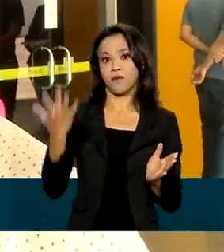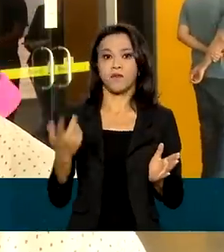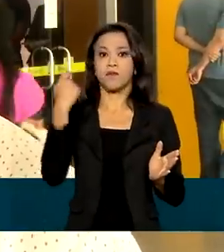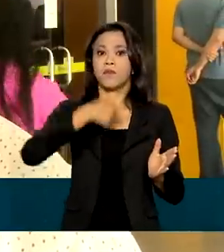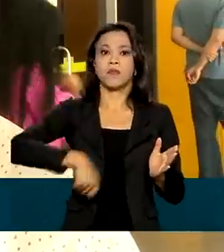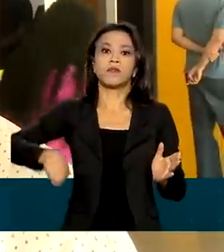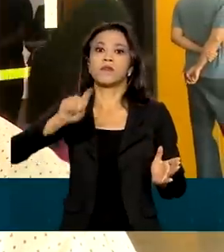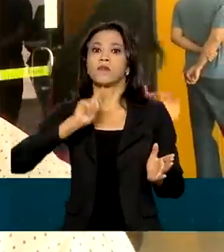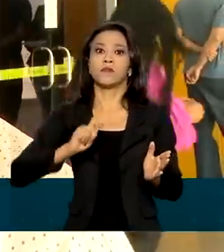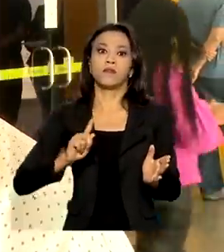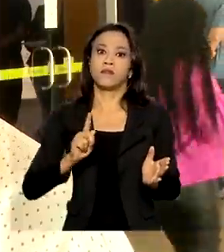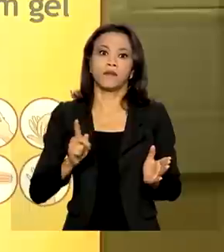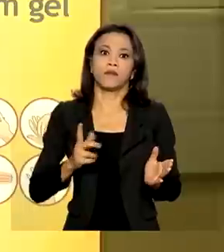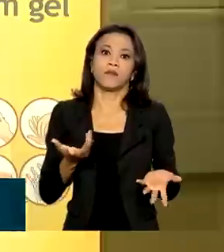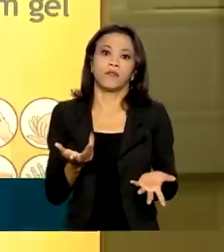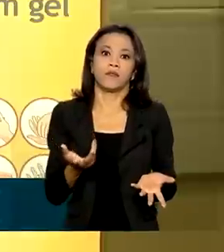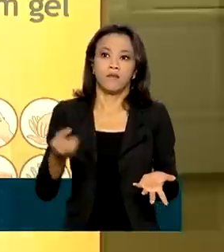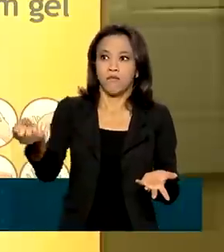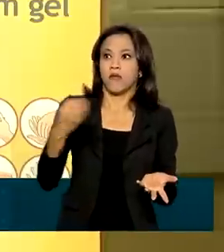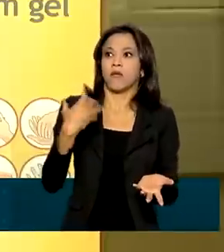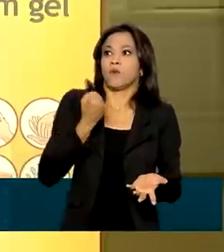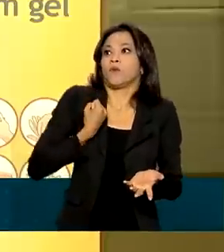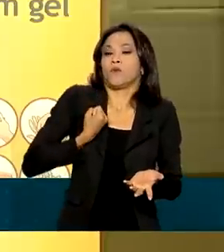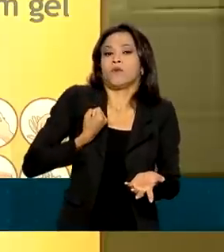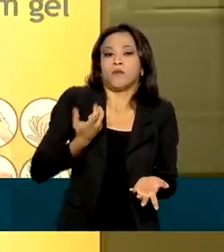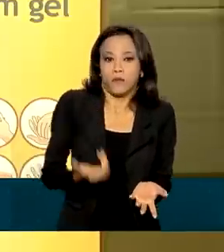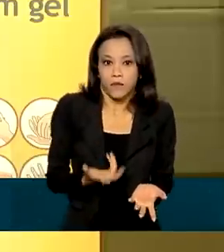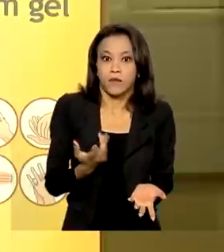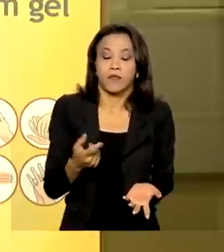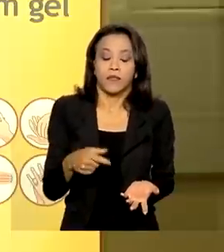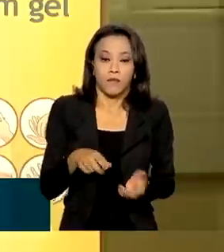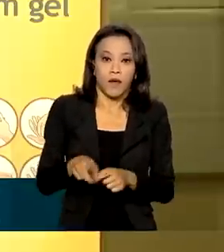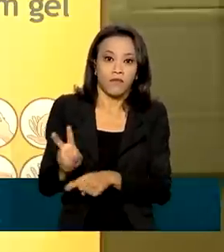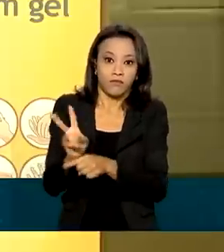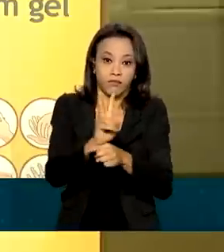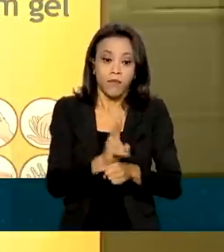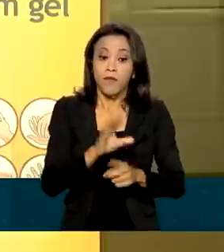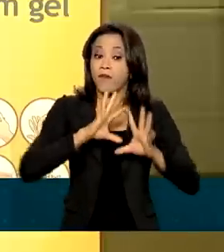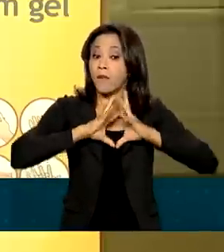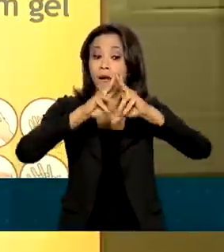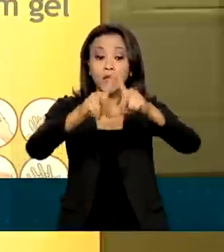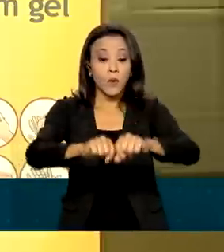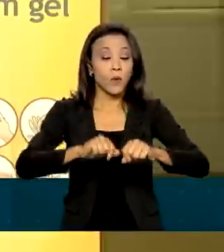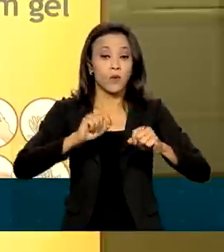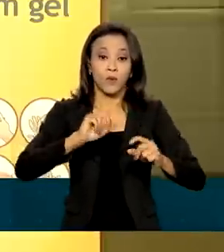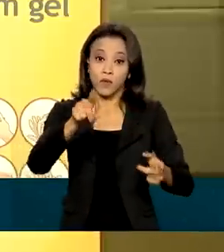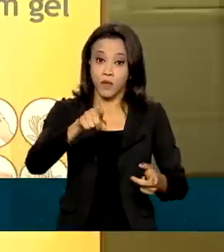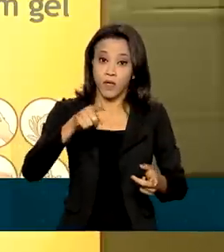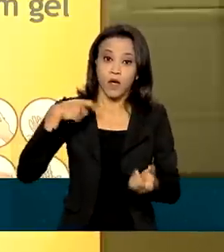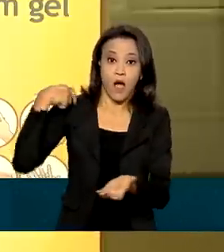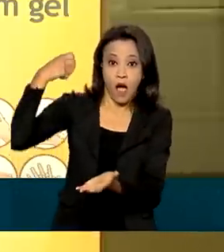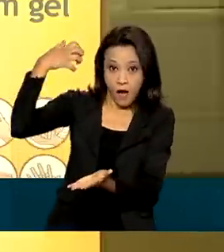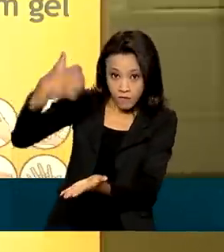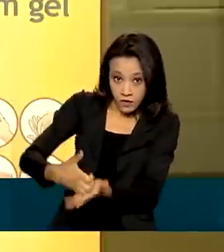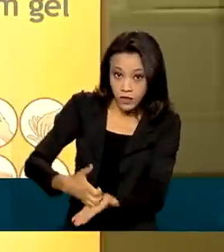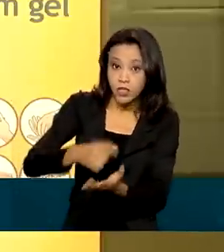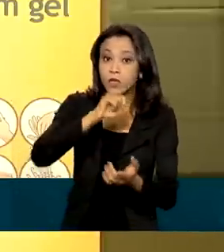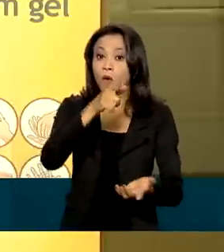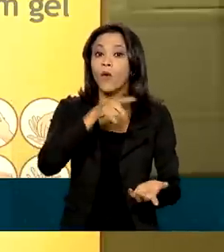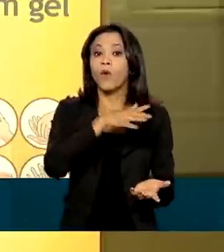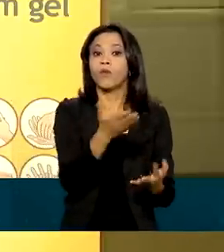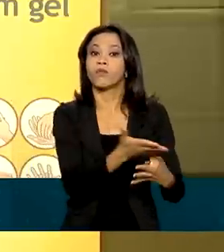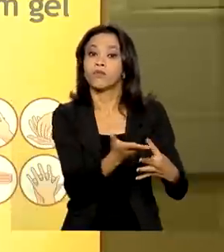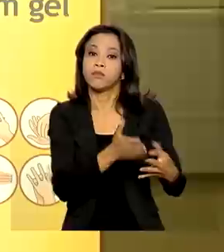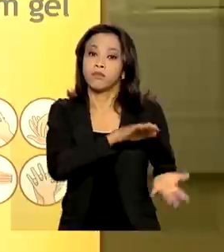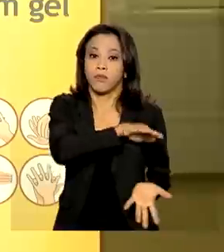cliente mandar esse número de rastreamento. A regra vale para todas as postagens, à vista ou a faturar. Antes de ir até a agência,